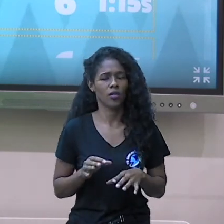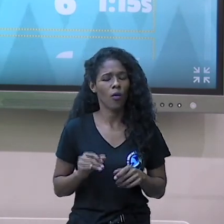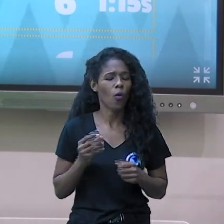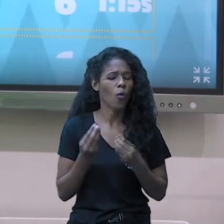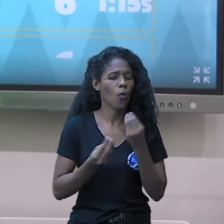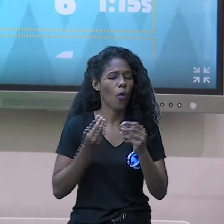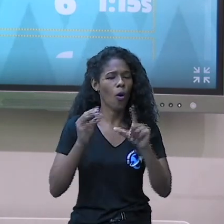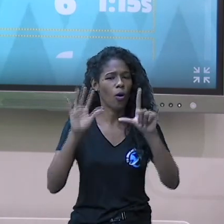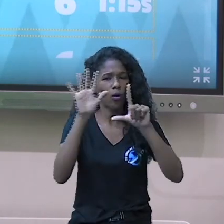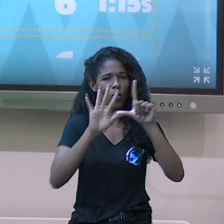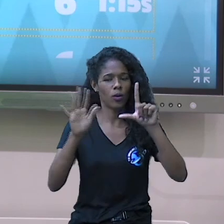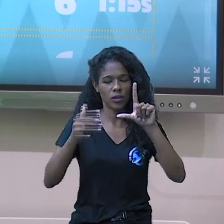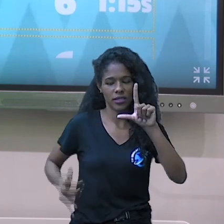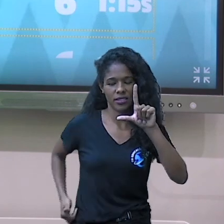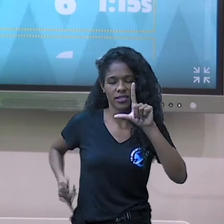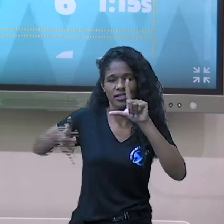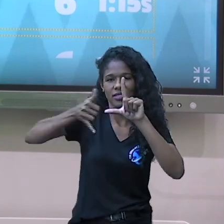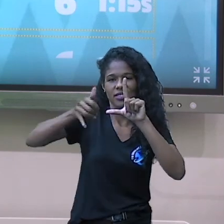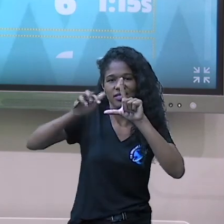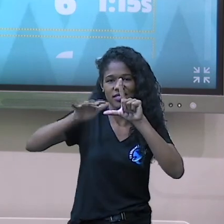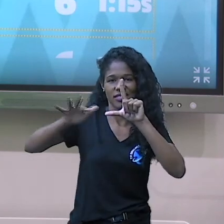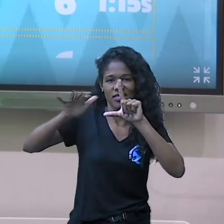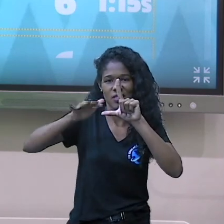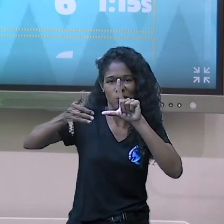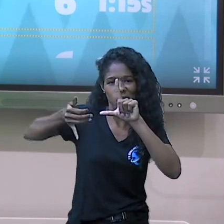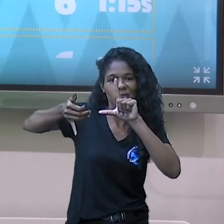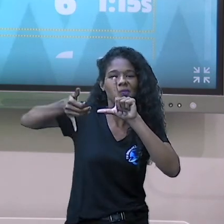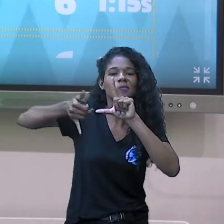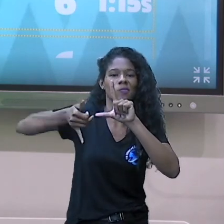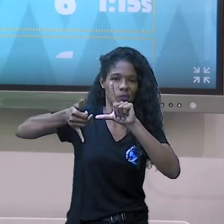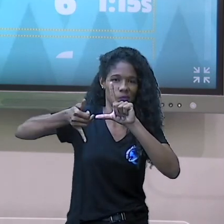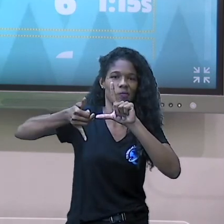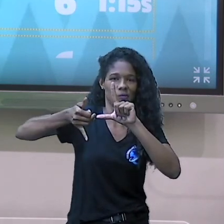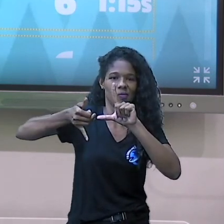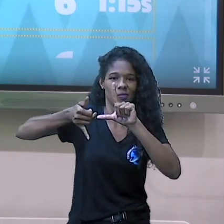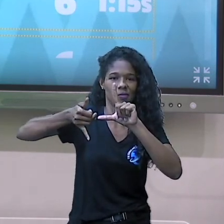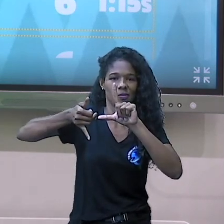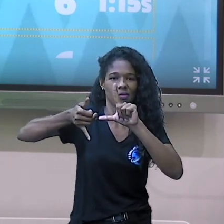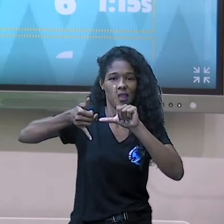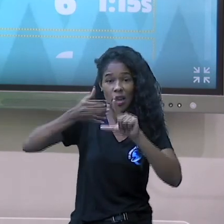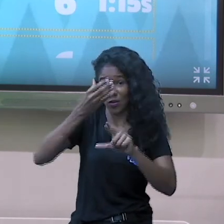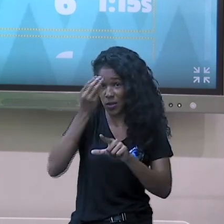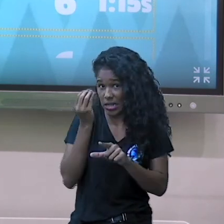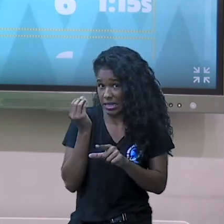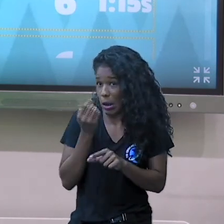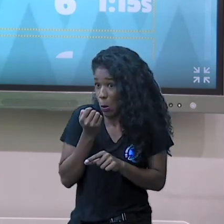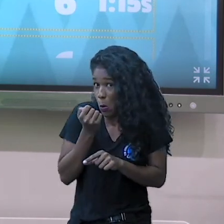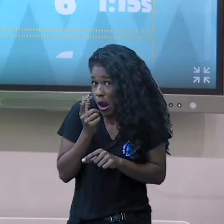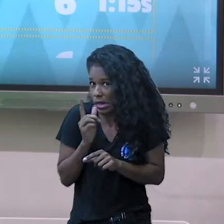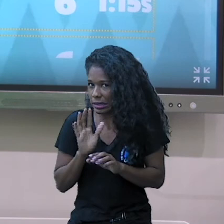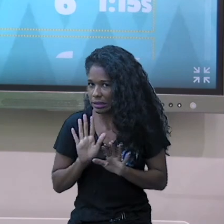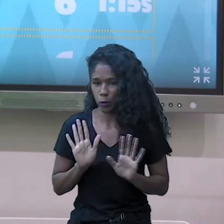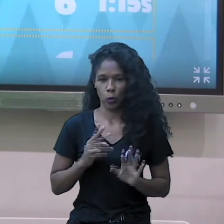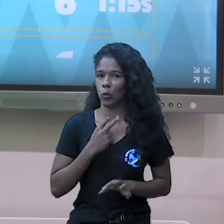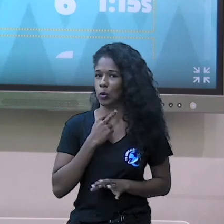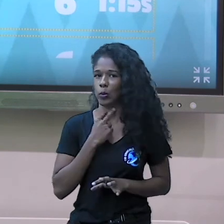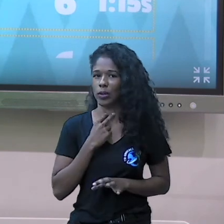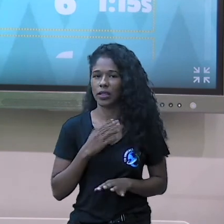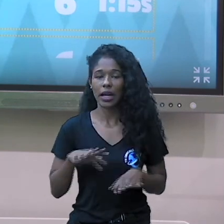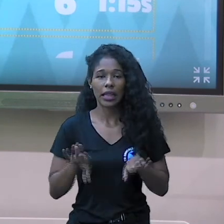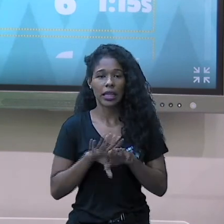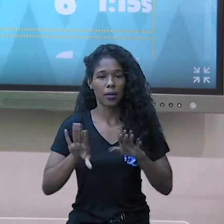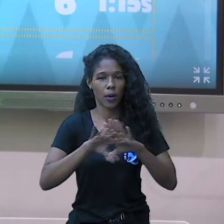câmera do seu celular para o QR Code aqui no canto da tela. Eu tava esquecendo de falar do QR Code. Não pode, não. Se inscrevam no nosso canal no YouTube.